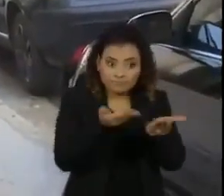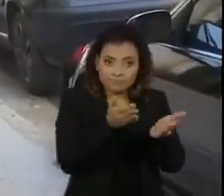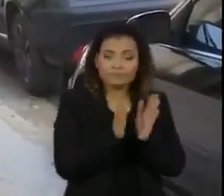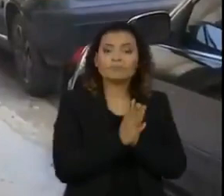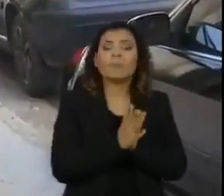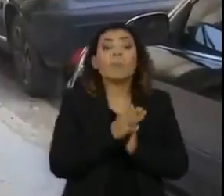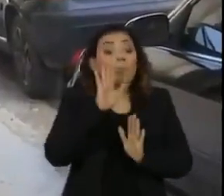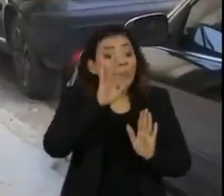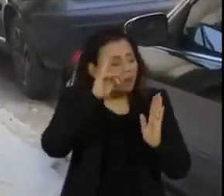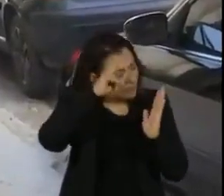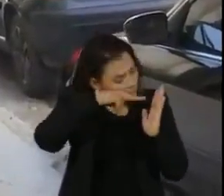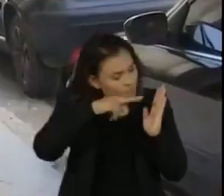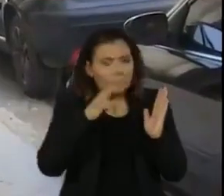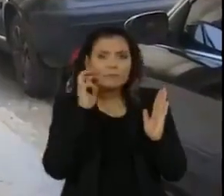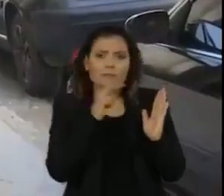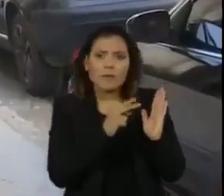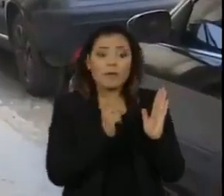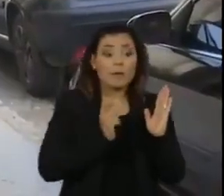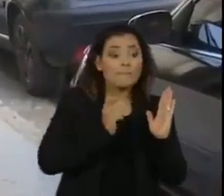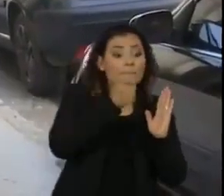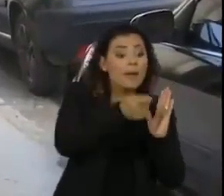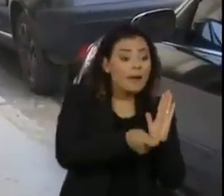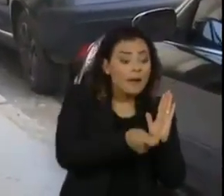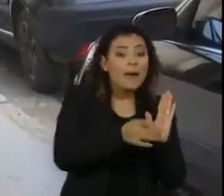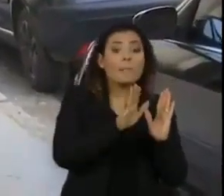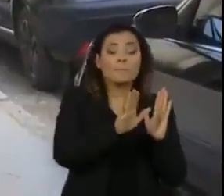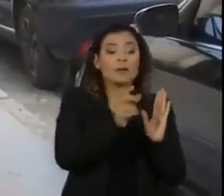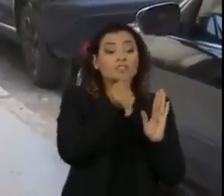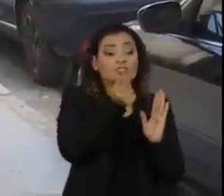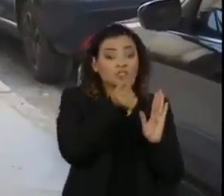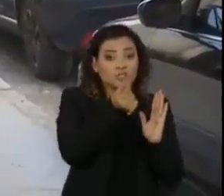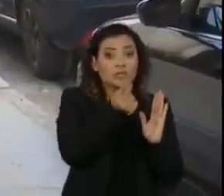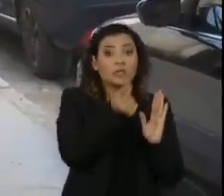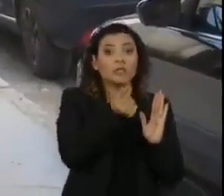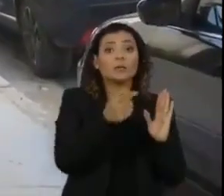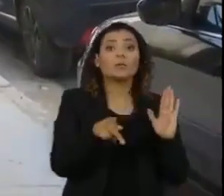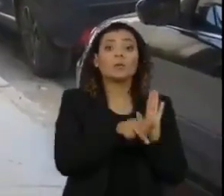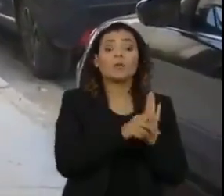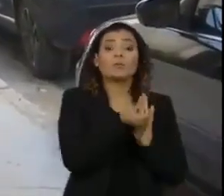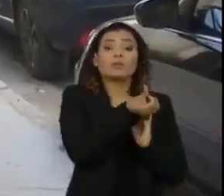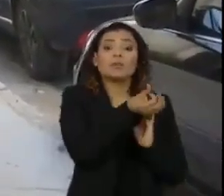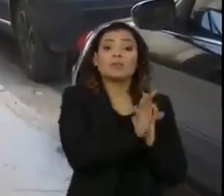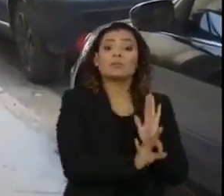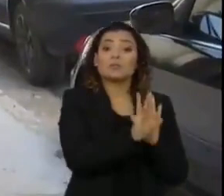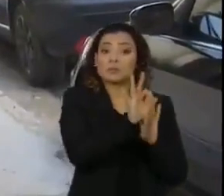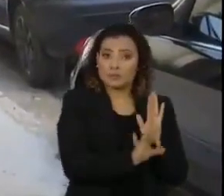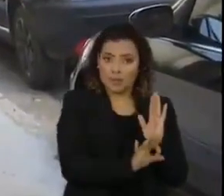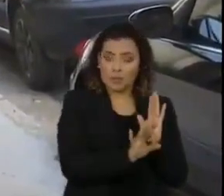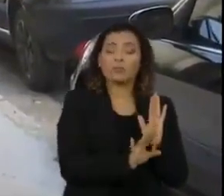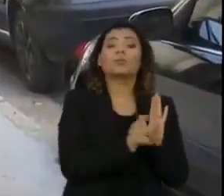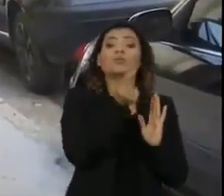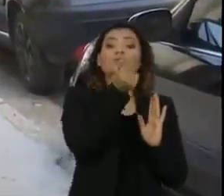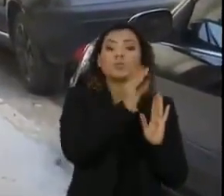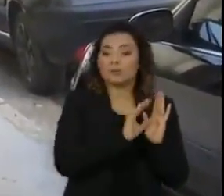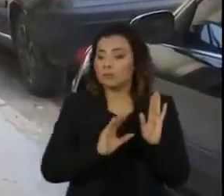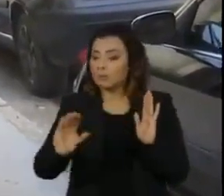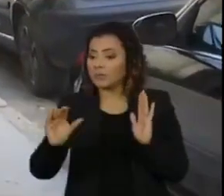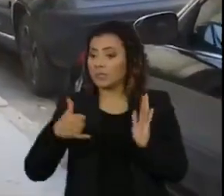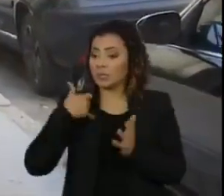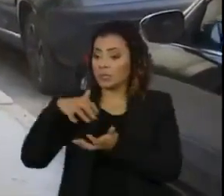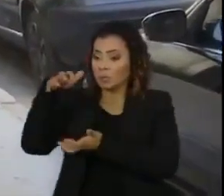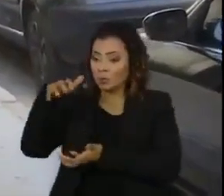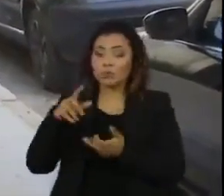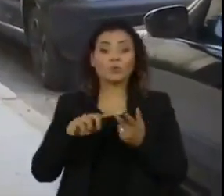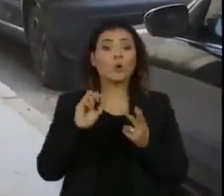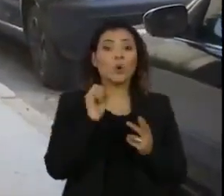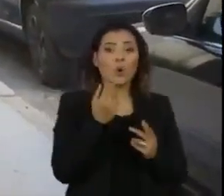irá verificar o que ele tem a pagar e ele pode destinar até 6% ou para o fundo do idoso ou